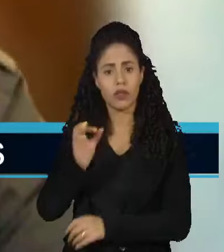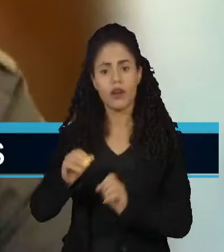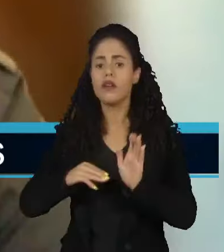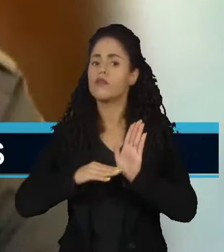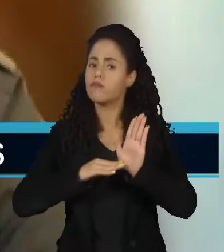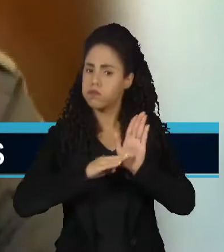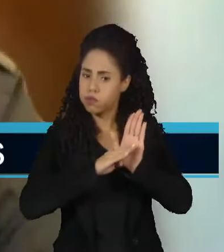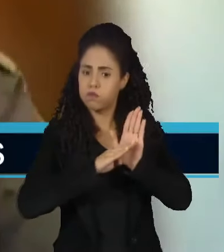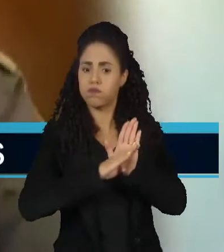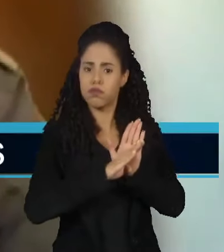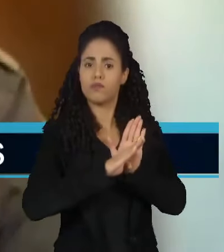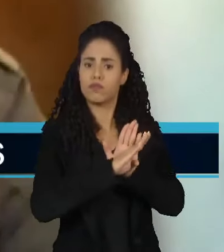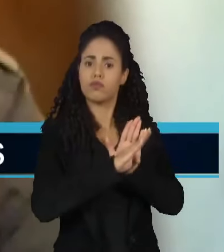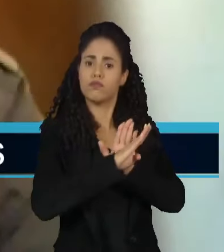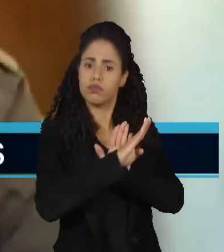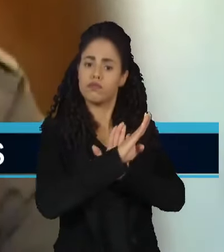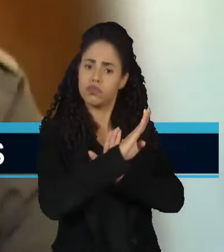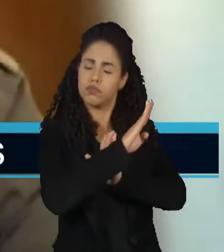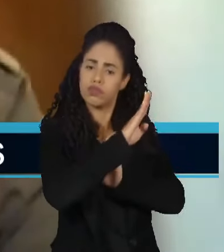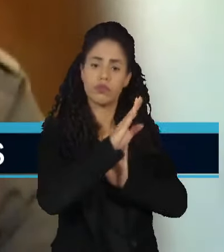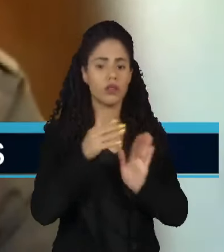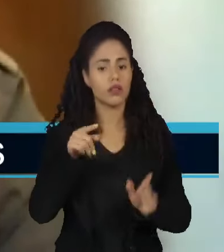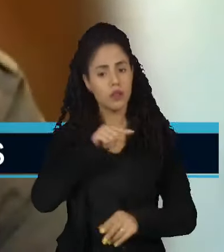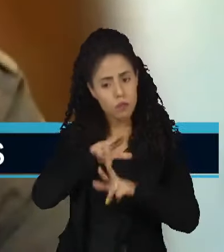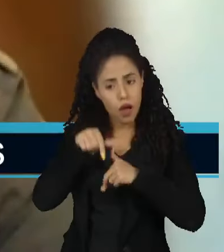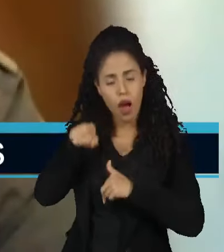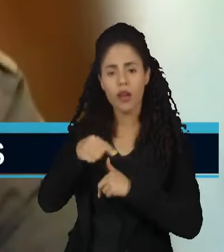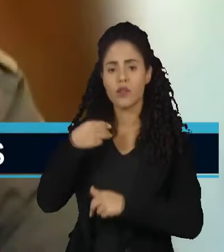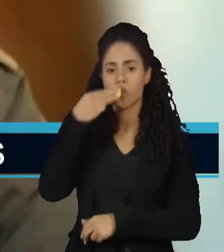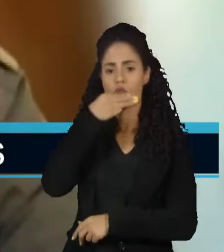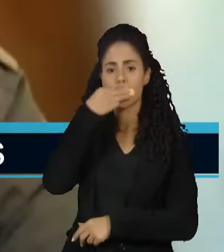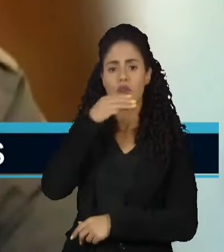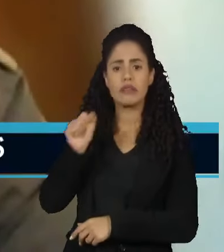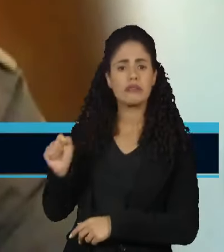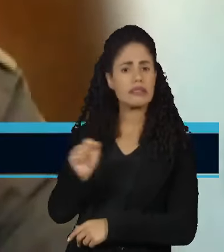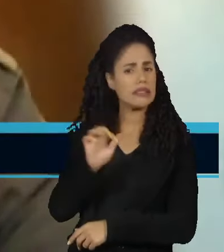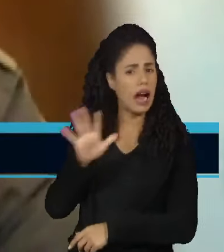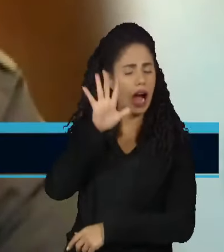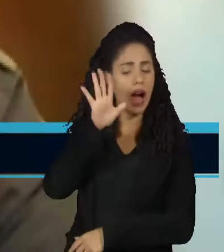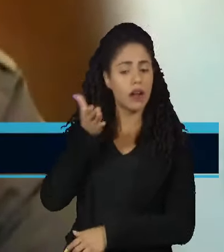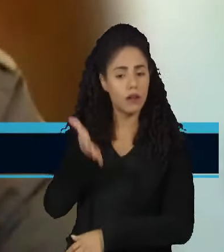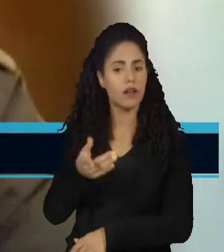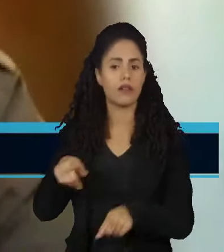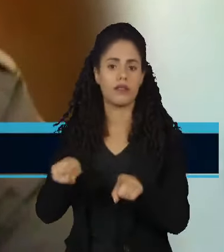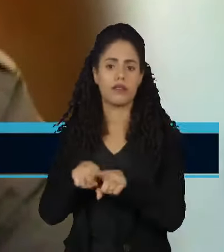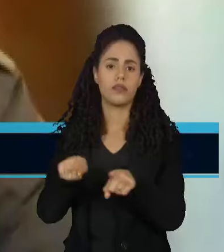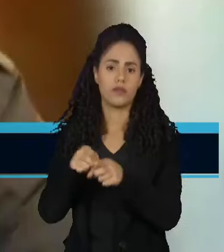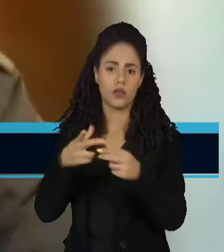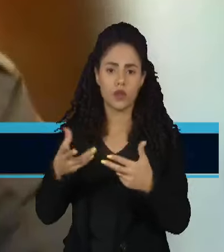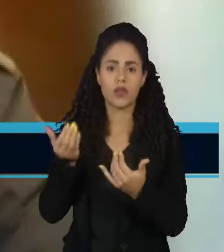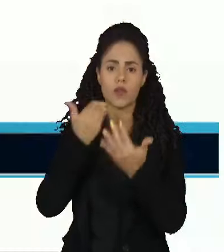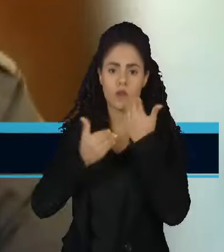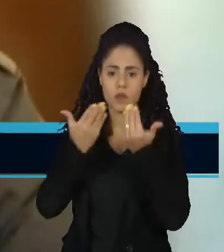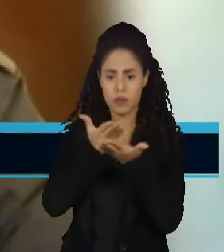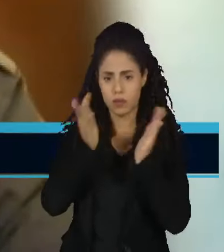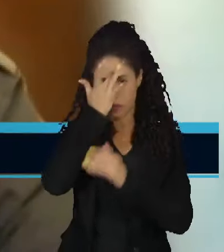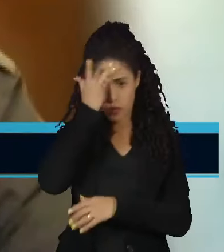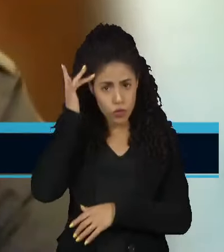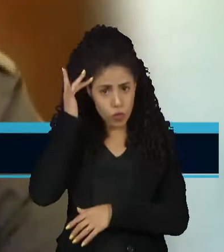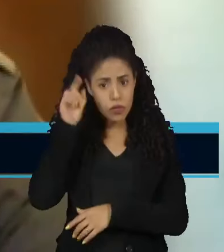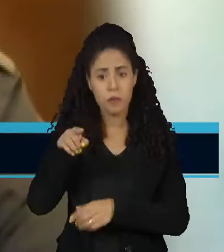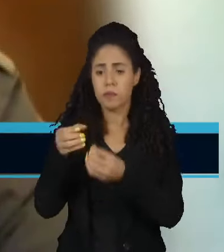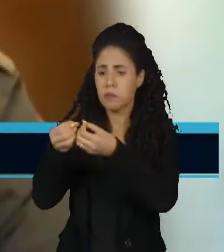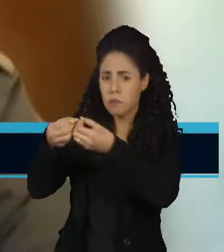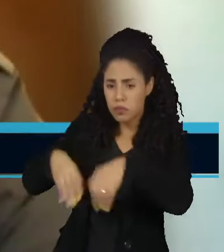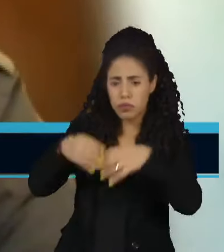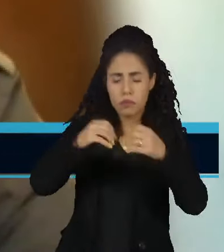seguir se valorizando, entre aspas. Só que a valorização do açúcar é aumento dos custos dos alimentos para o consumidor. Os estragos